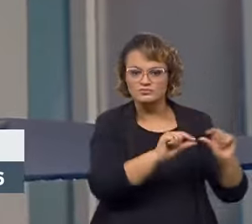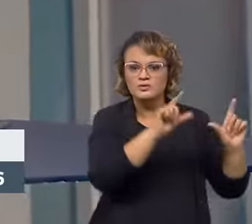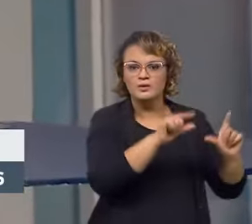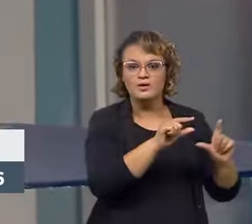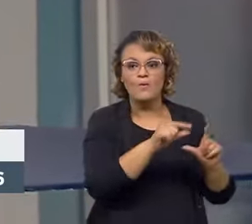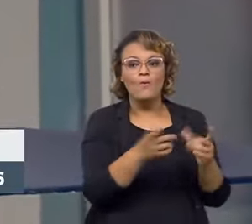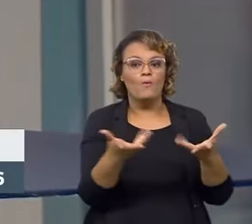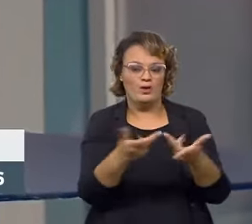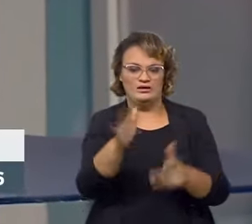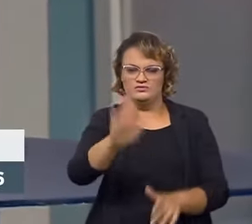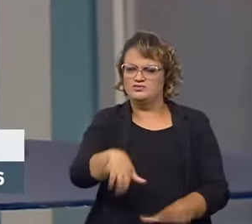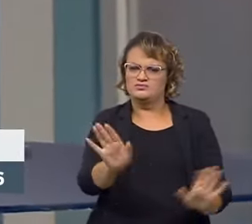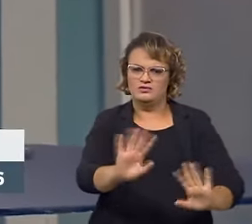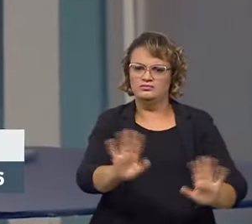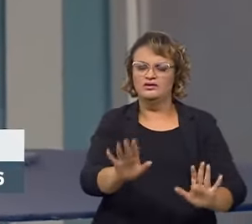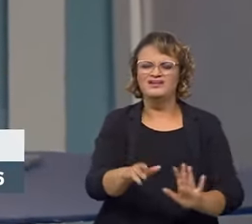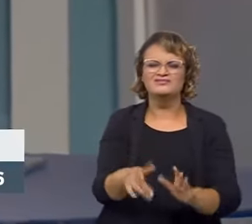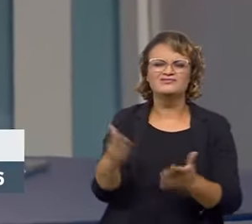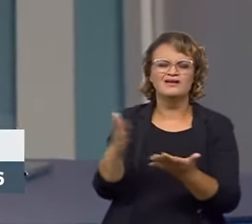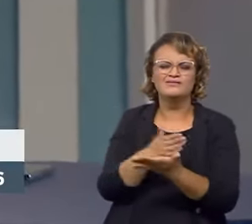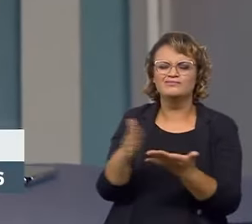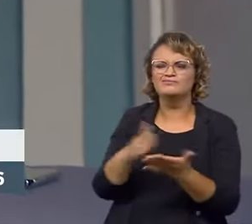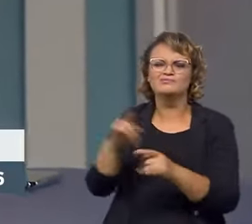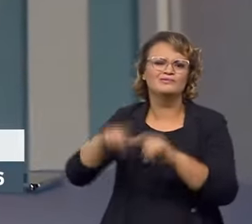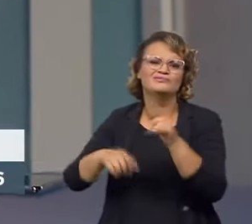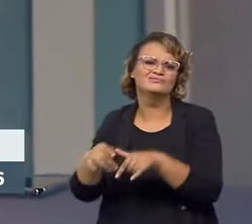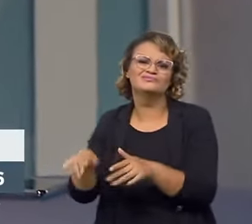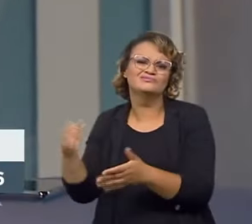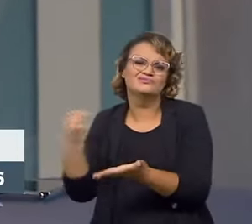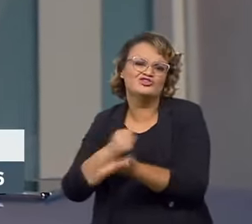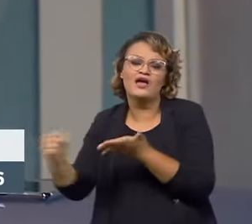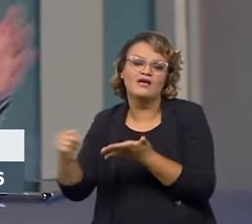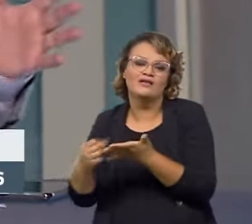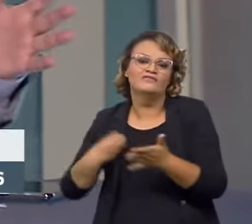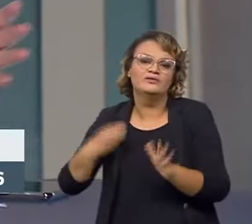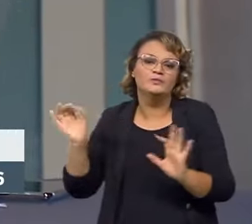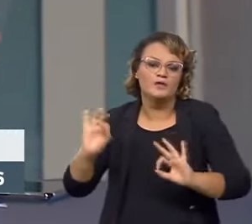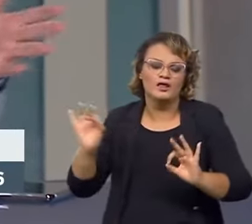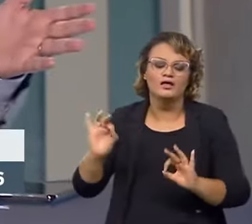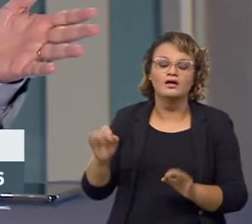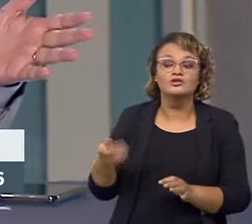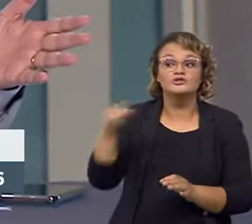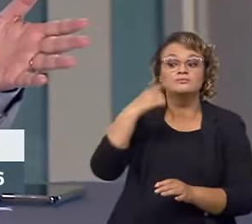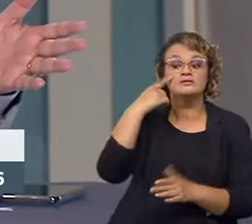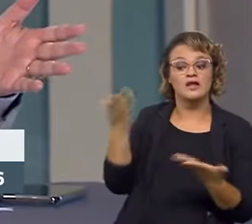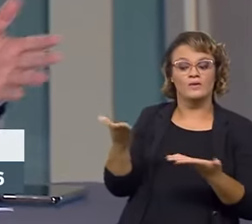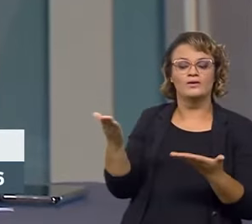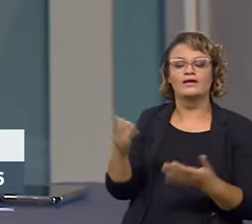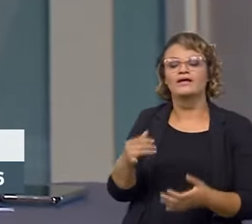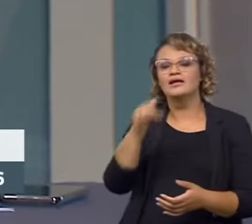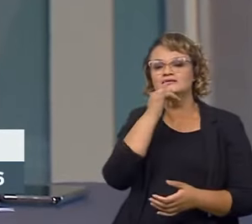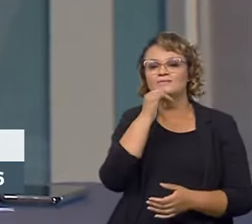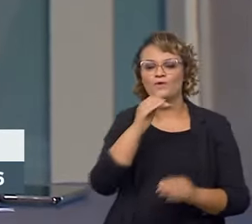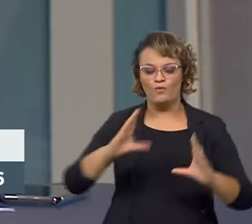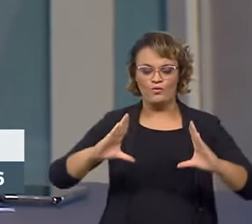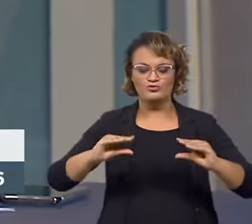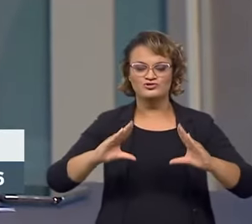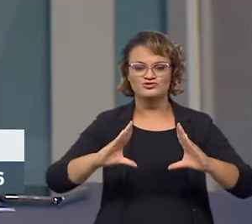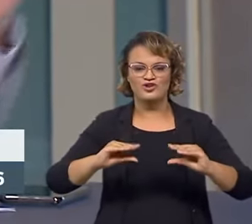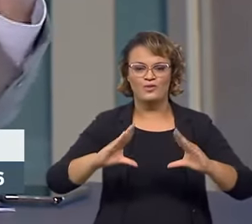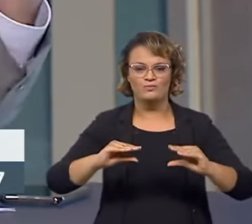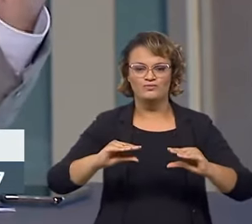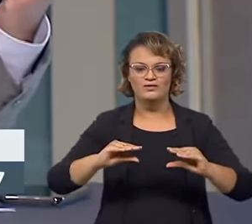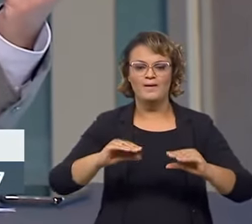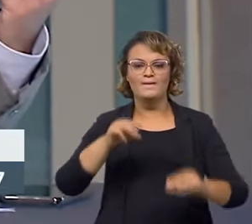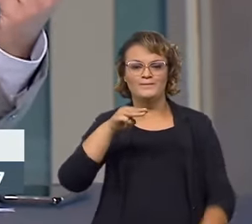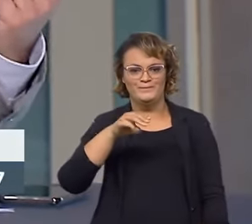simplesmente tirando o regulamento de produtos que nem existem mais no mercado, juntando, por exemplo, o colchão de molas e o colchão